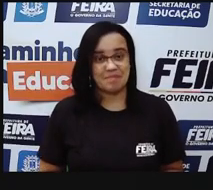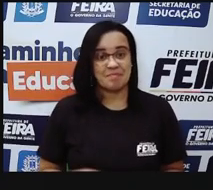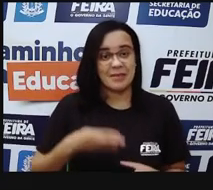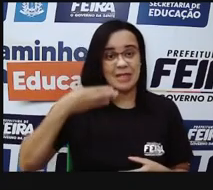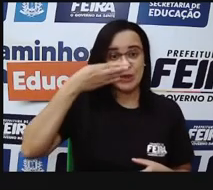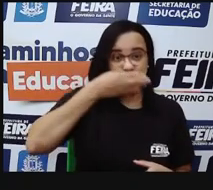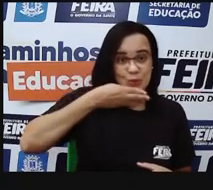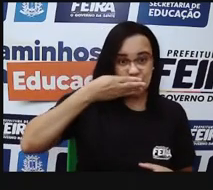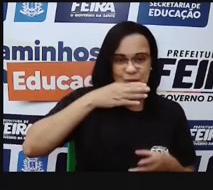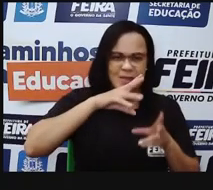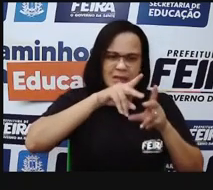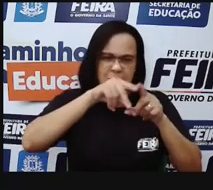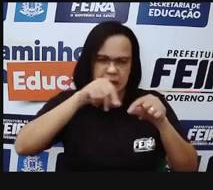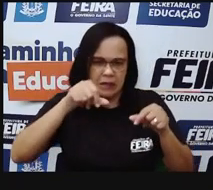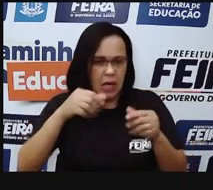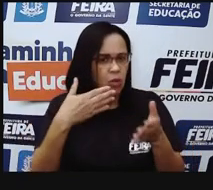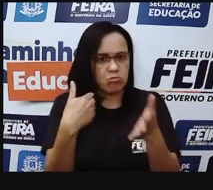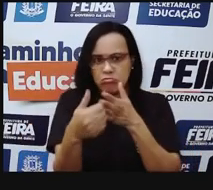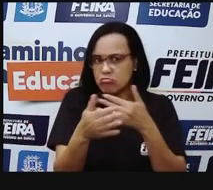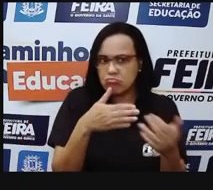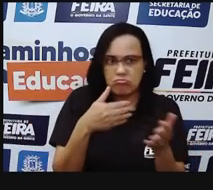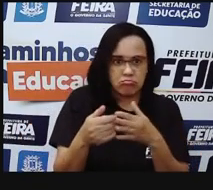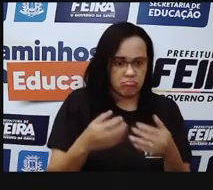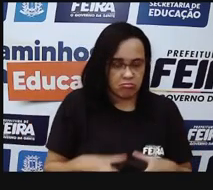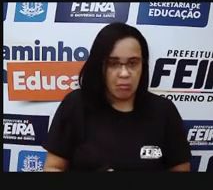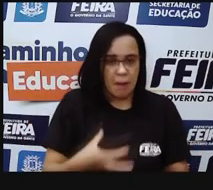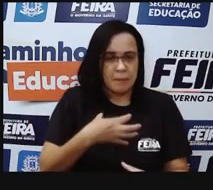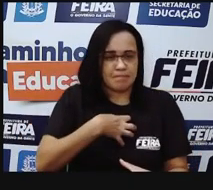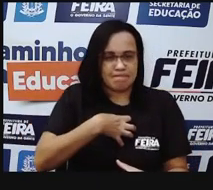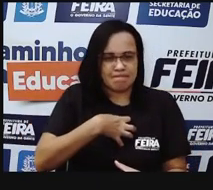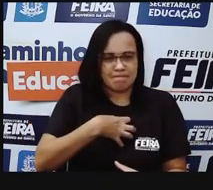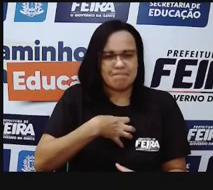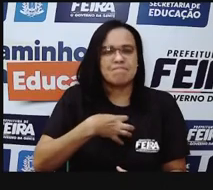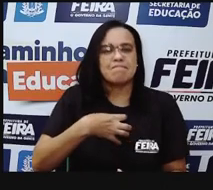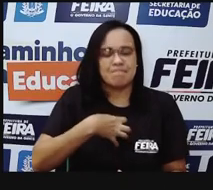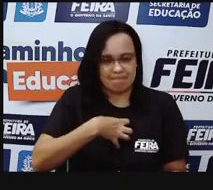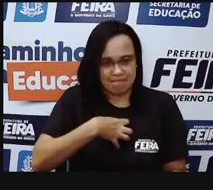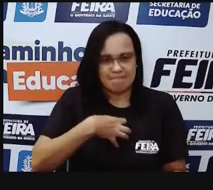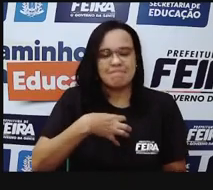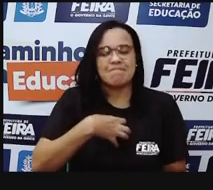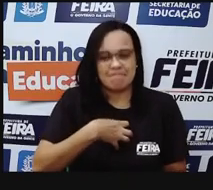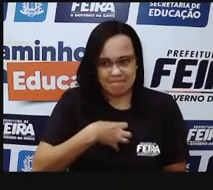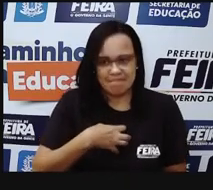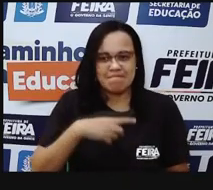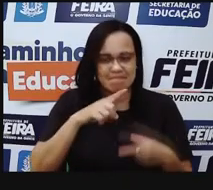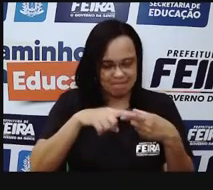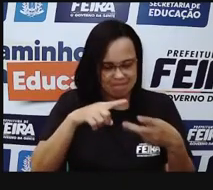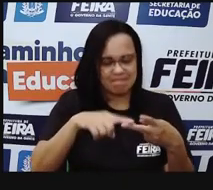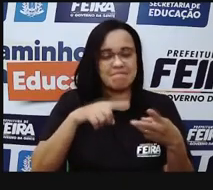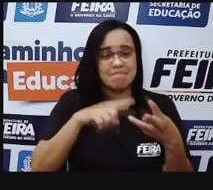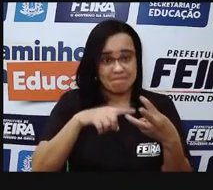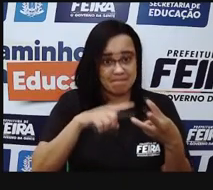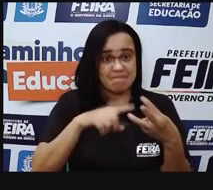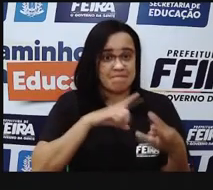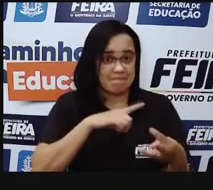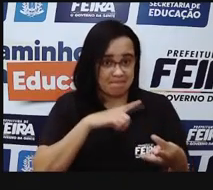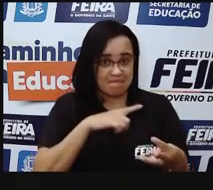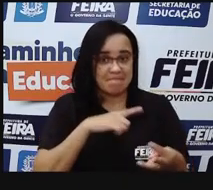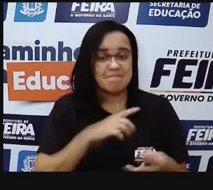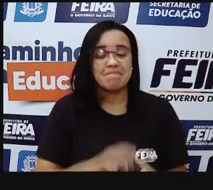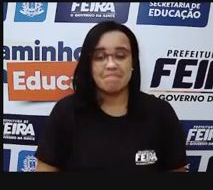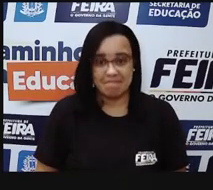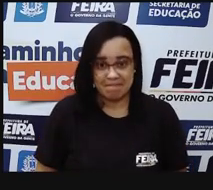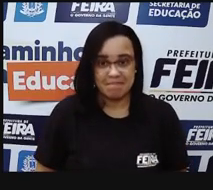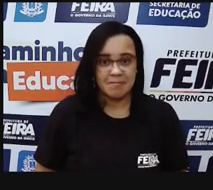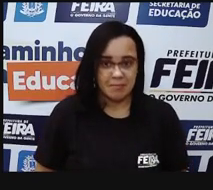com a acidez. O que Quais são as papilas? São as papilas foliadas. Elas reconhecem a